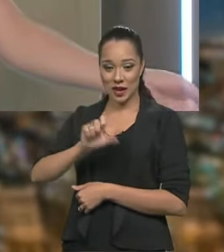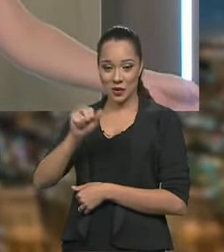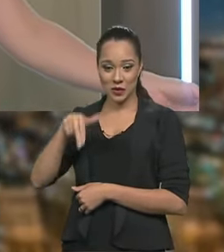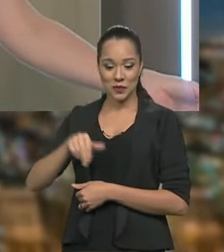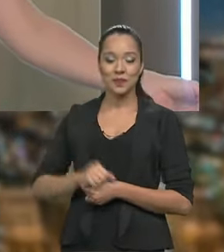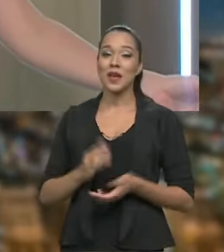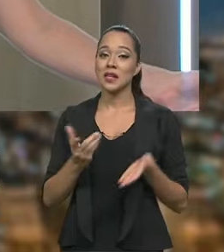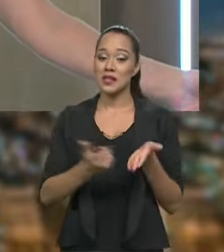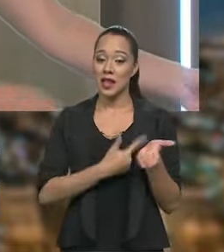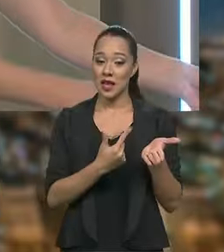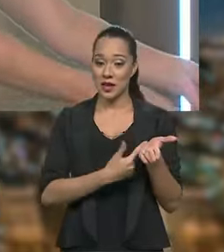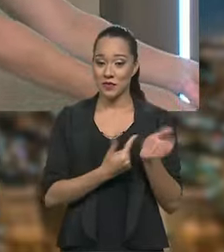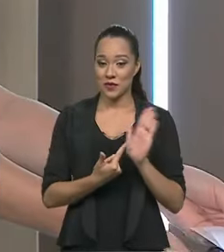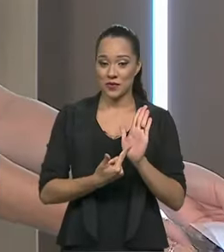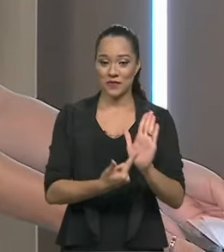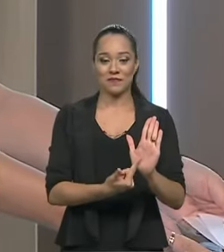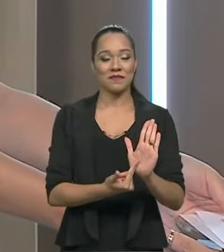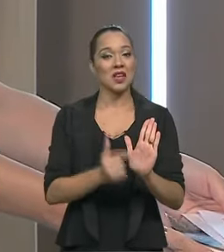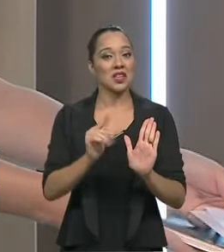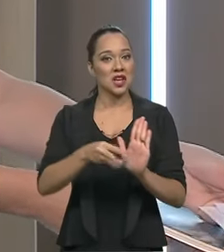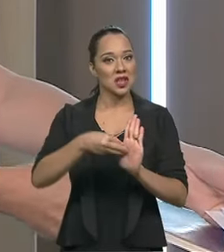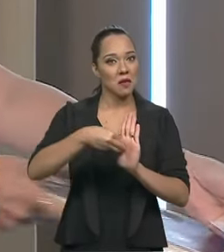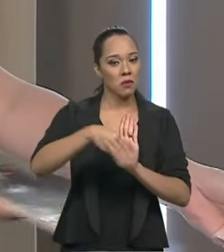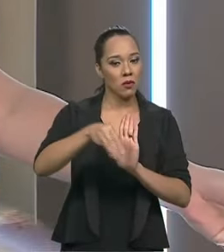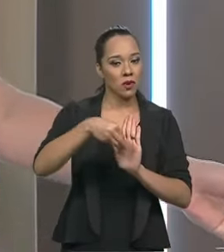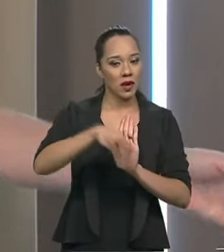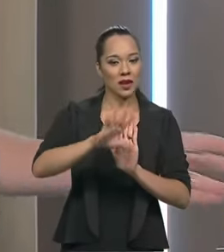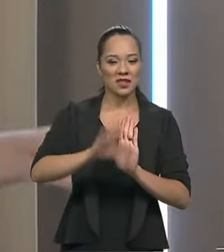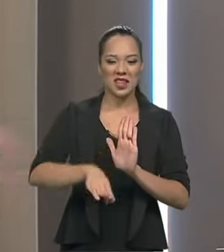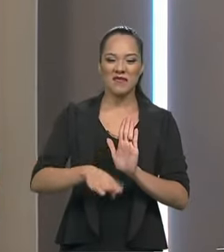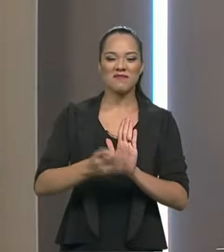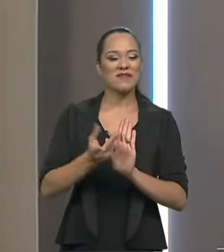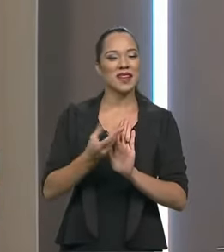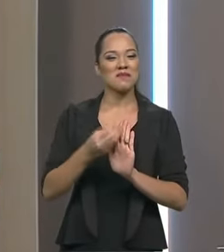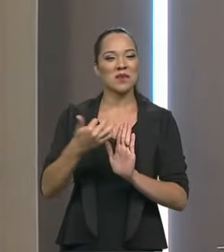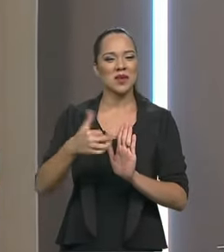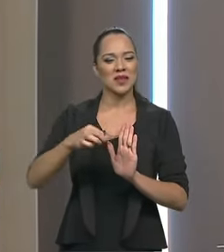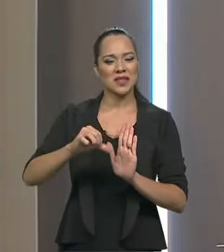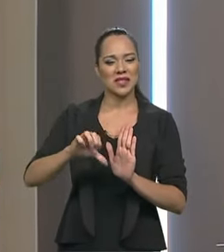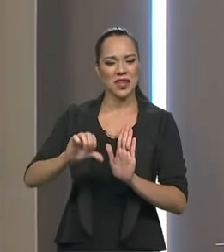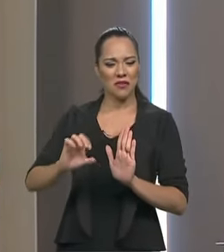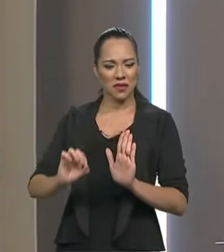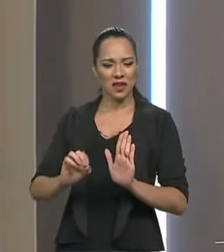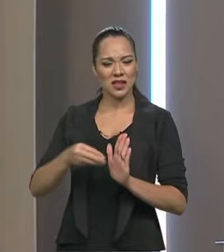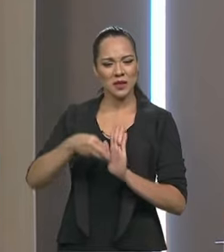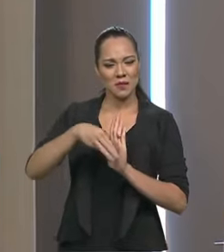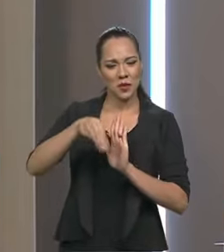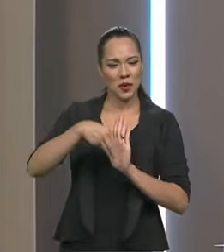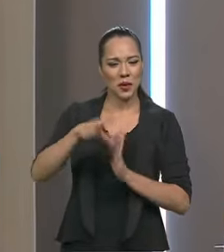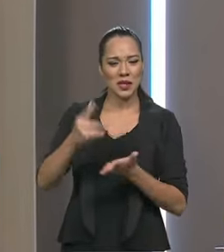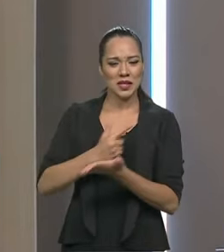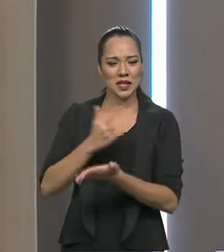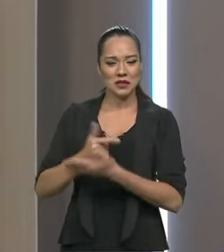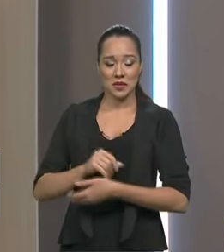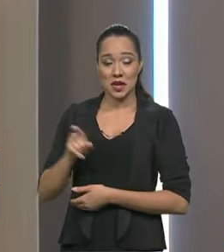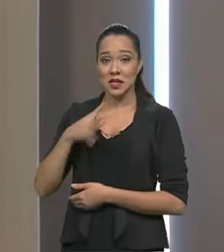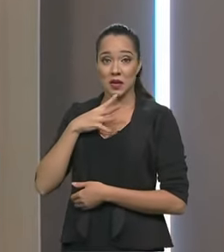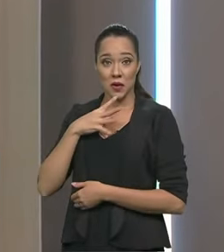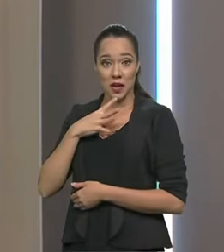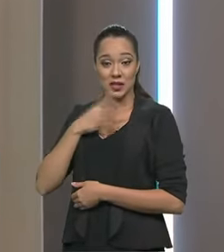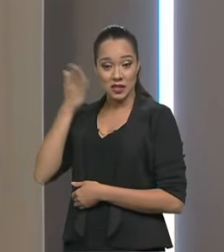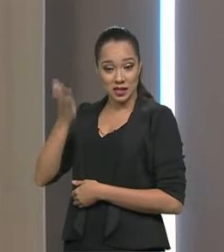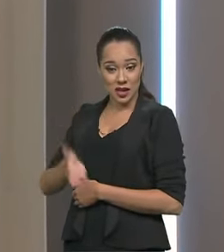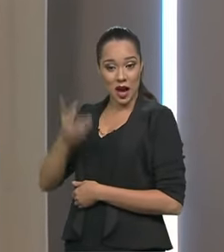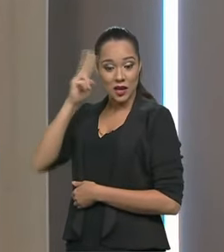esse livro aqui, já está publicado que foi década de, fim de 90, Nelson, que você publicou esse livro aqui, para quem quer